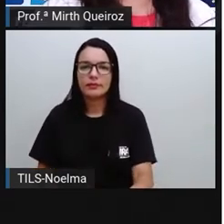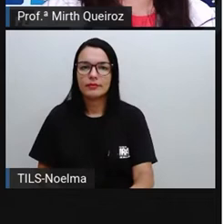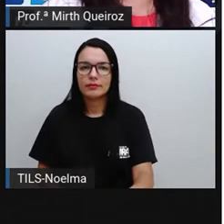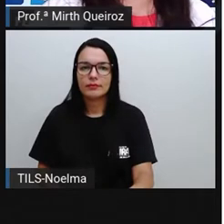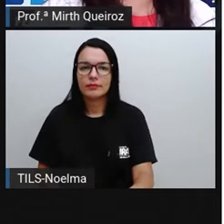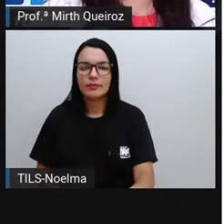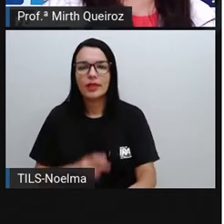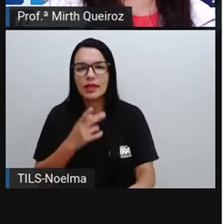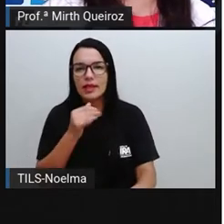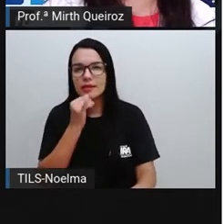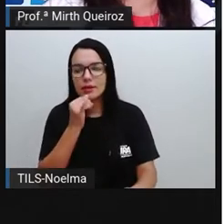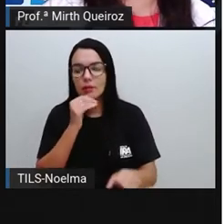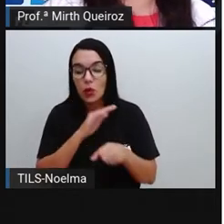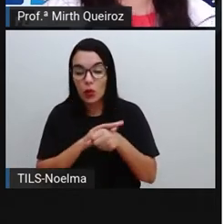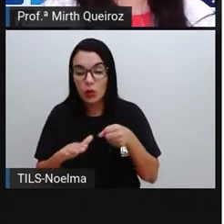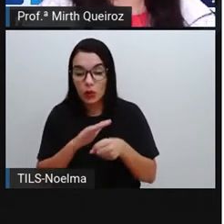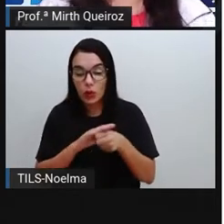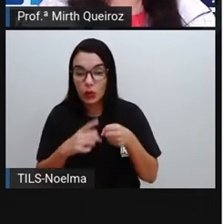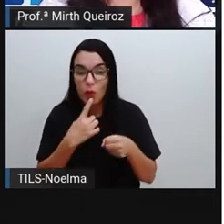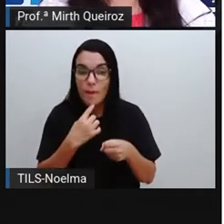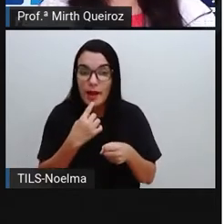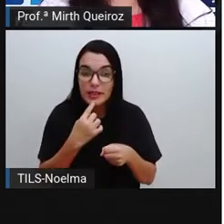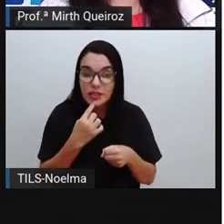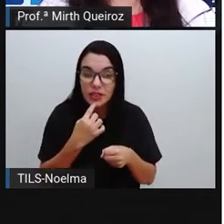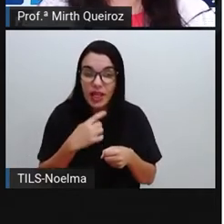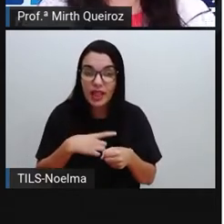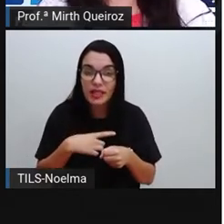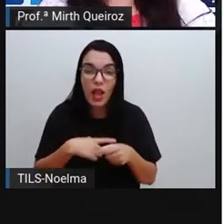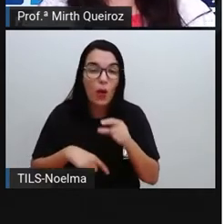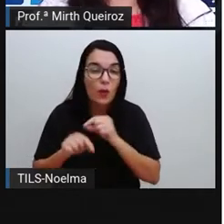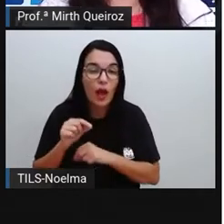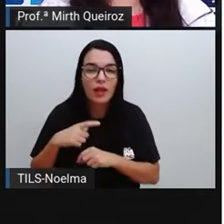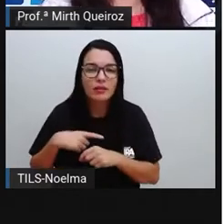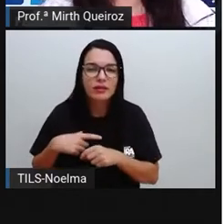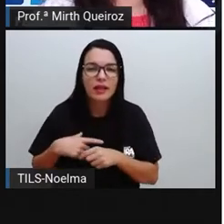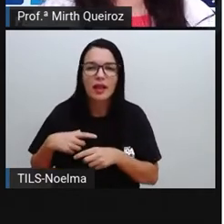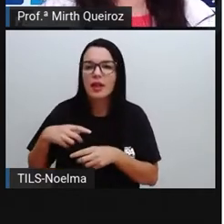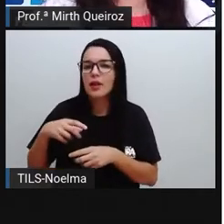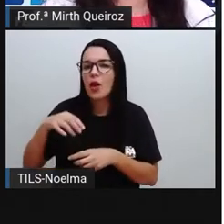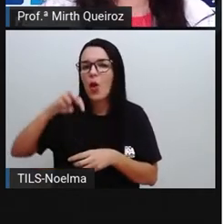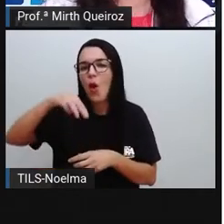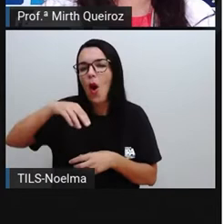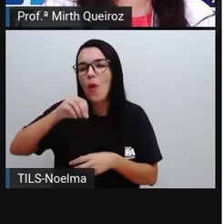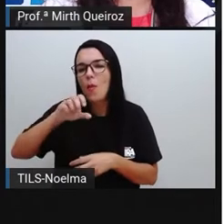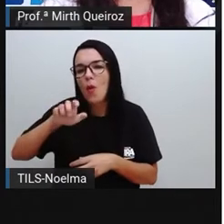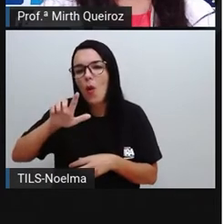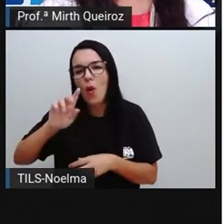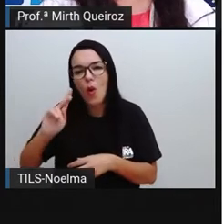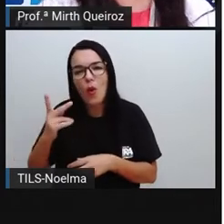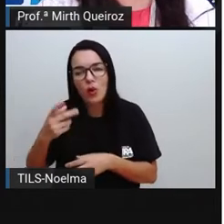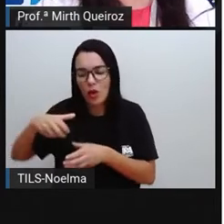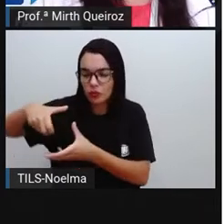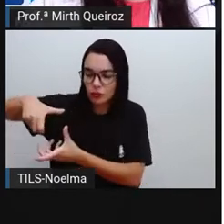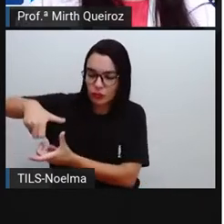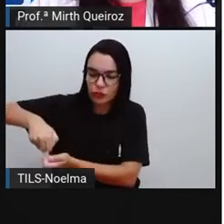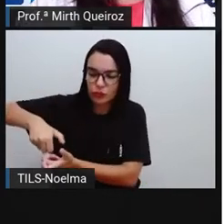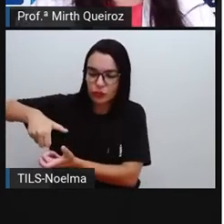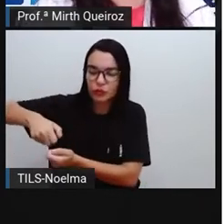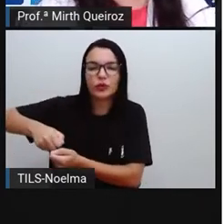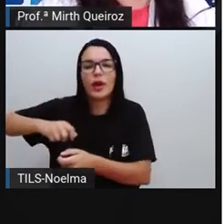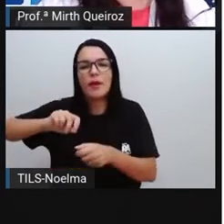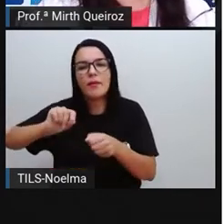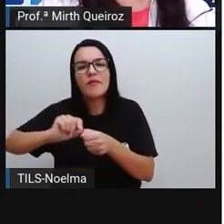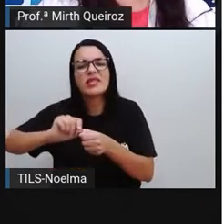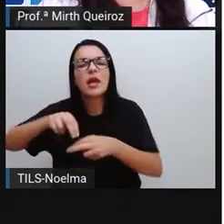do tomate. A partir do tomate, se tem um molho de tomate, se tem um extrato de tomate industrial também, certo? Mas, em vários